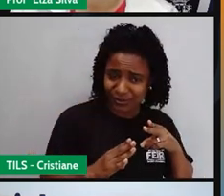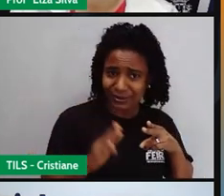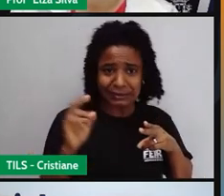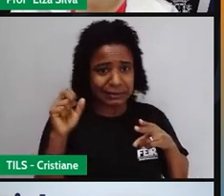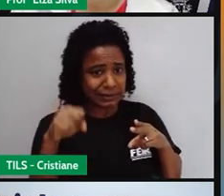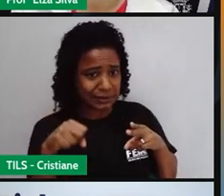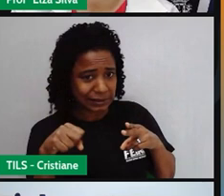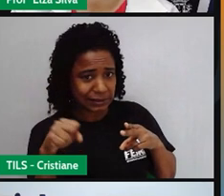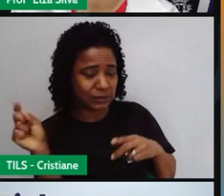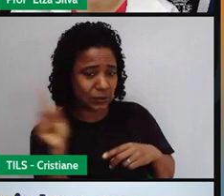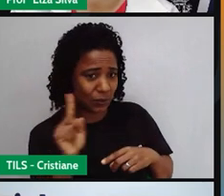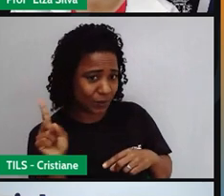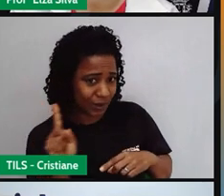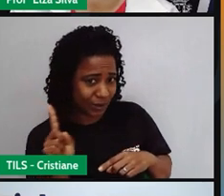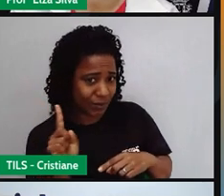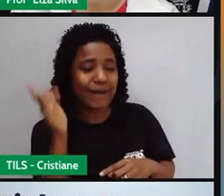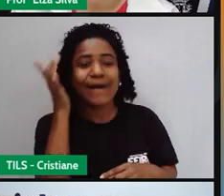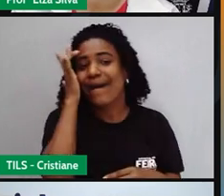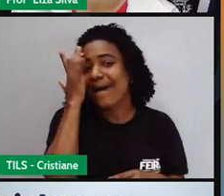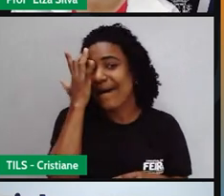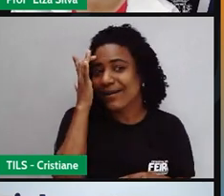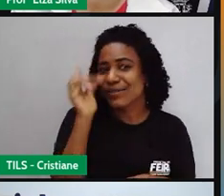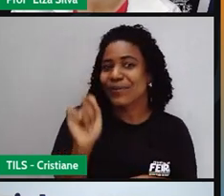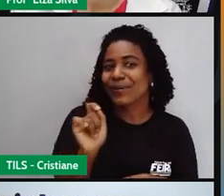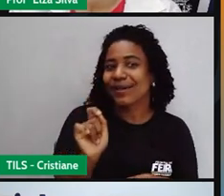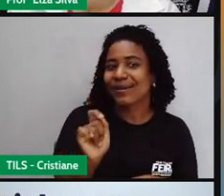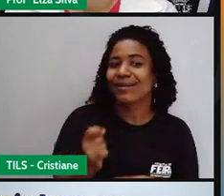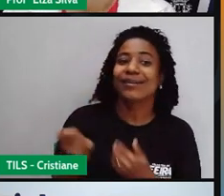acham? O é você acha, Tietchan Eurelza?